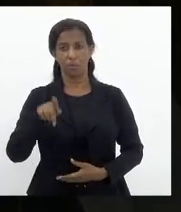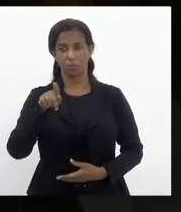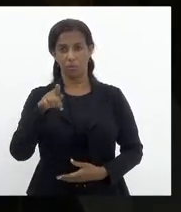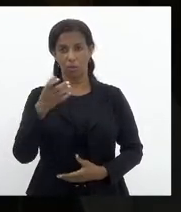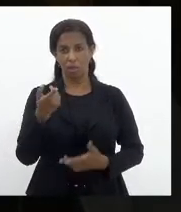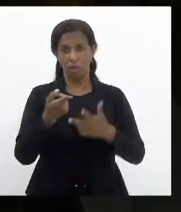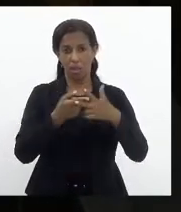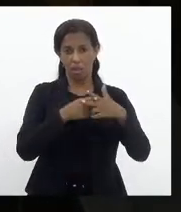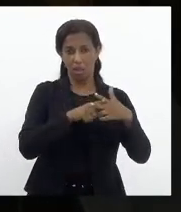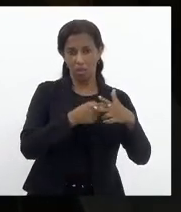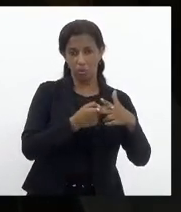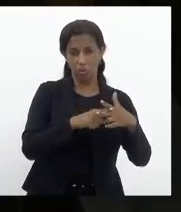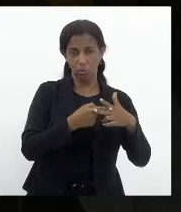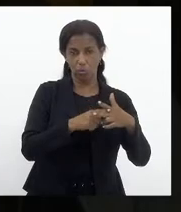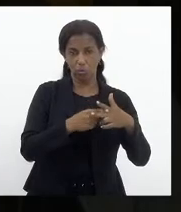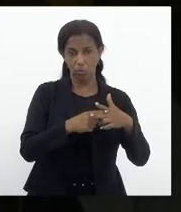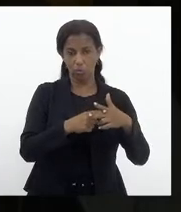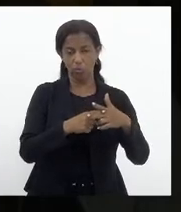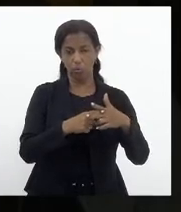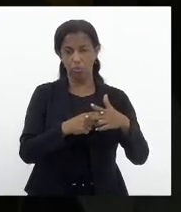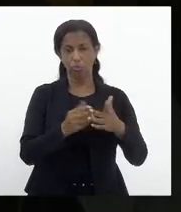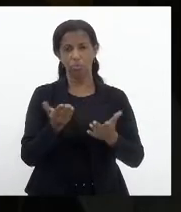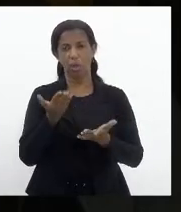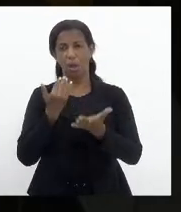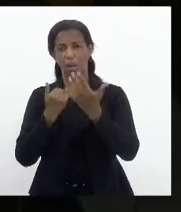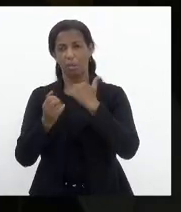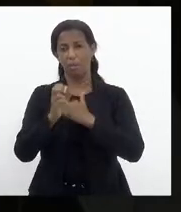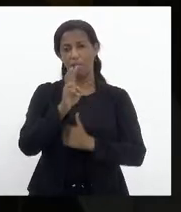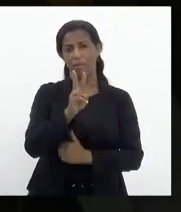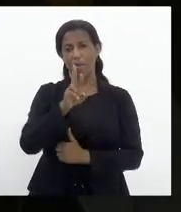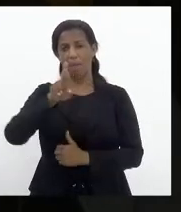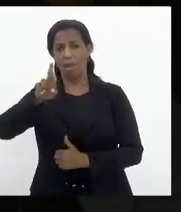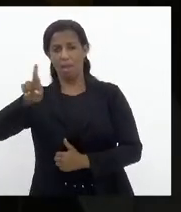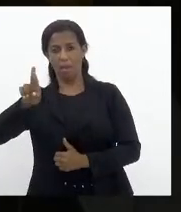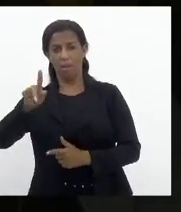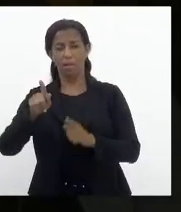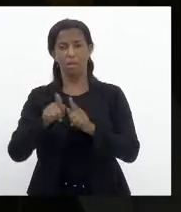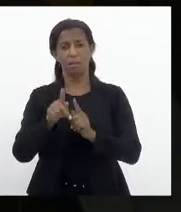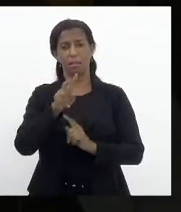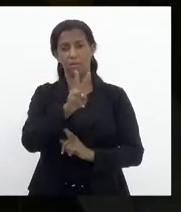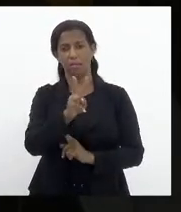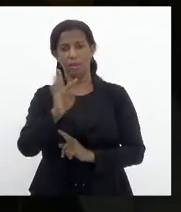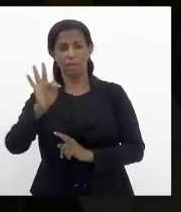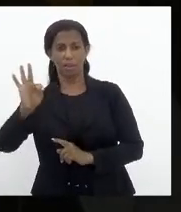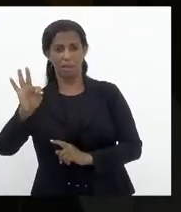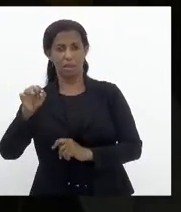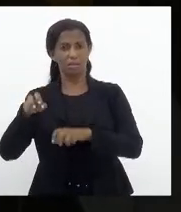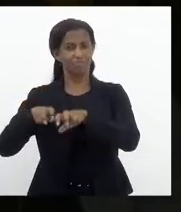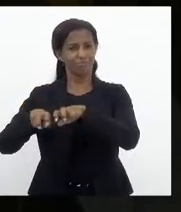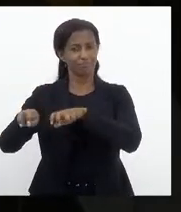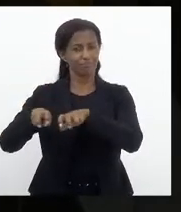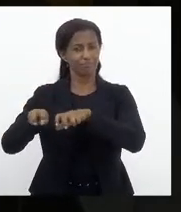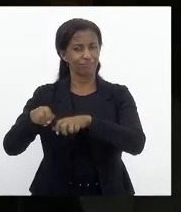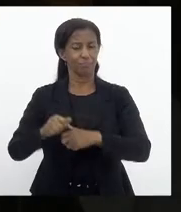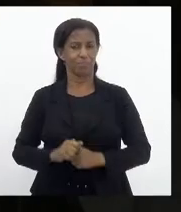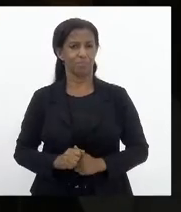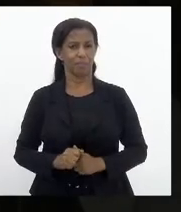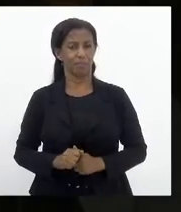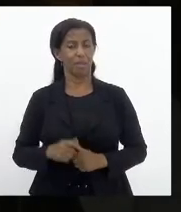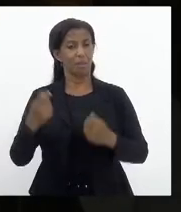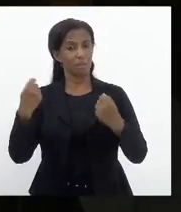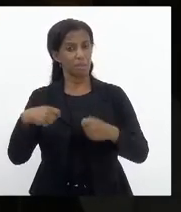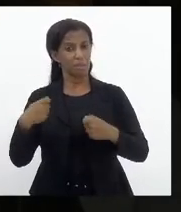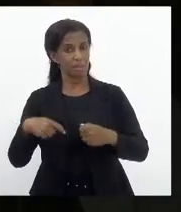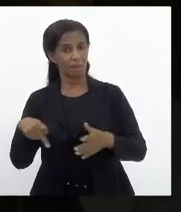de valerrefeição e valerrefeição valerrefeição valerransporte deveria fazer parte